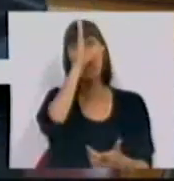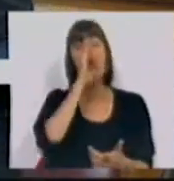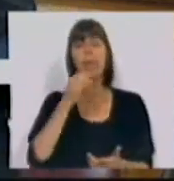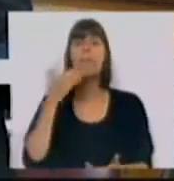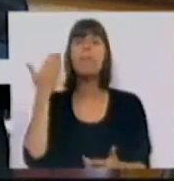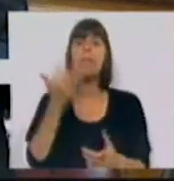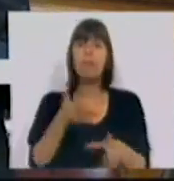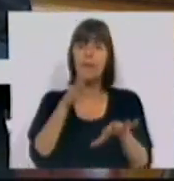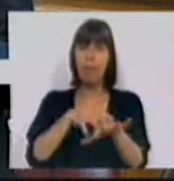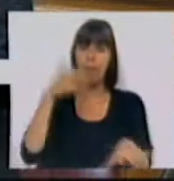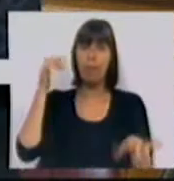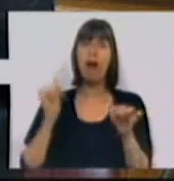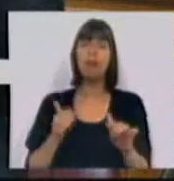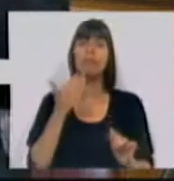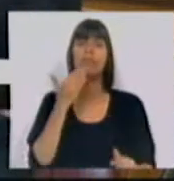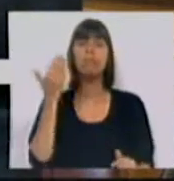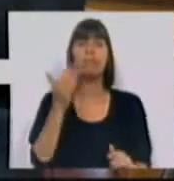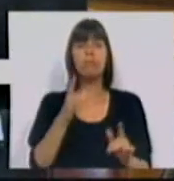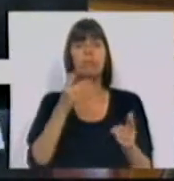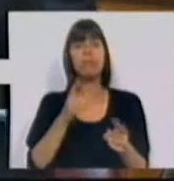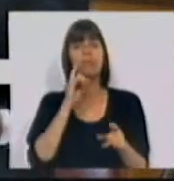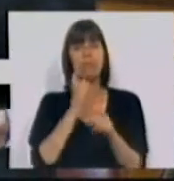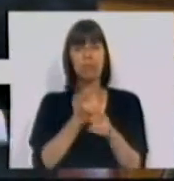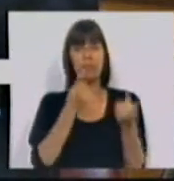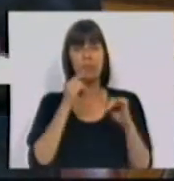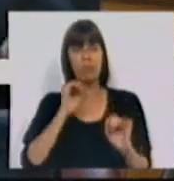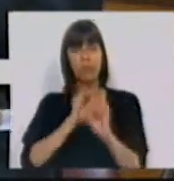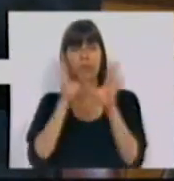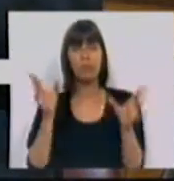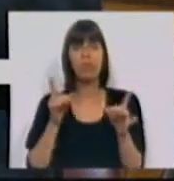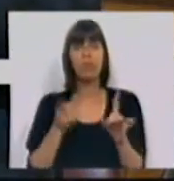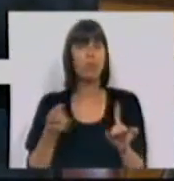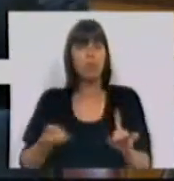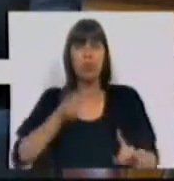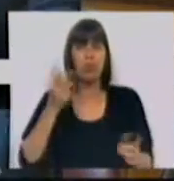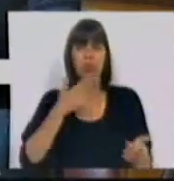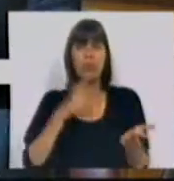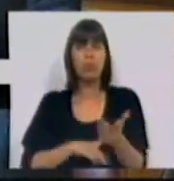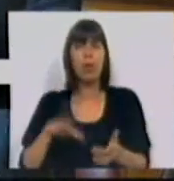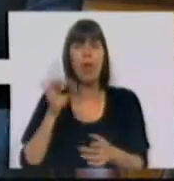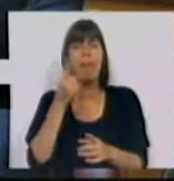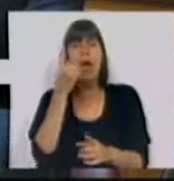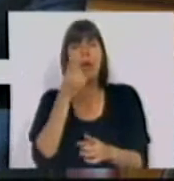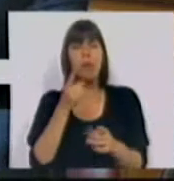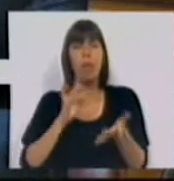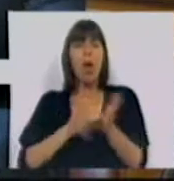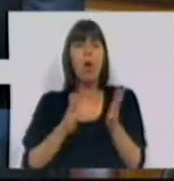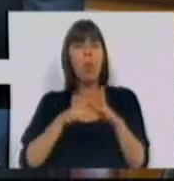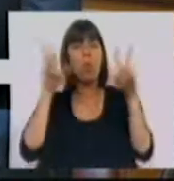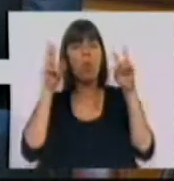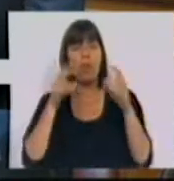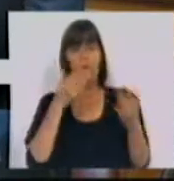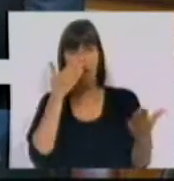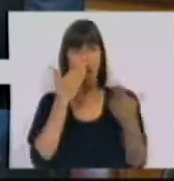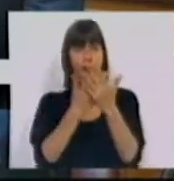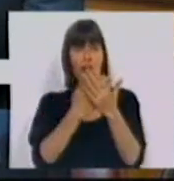pediu a este Parlamento que pedisse uma aclaração. Verdadeiramente não era uma aclaração. Era mais uma peça na novela de afronta